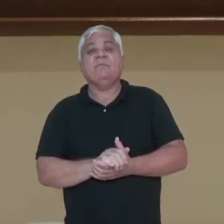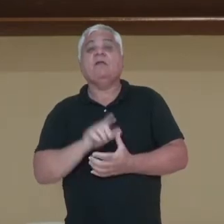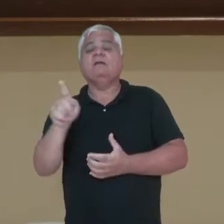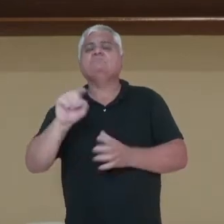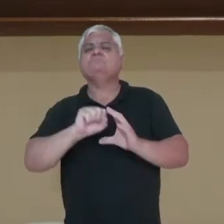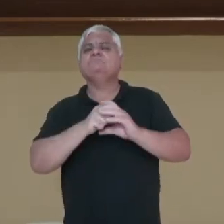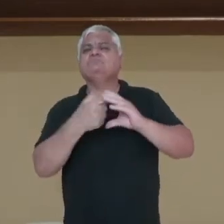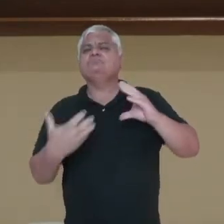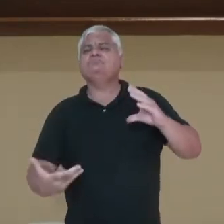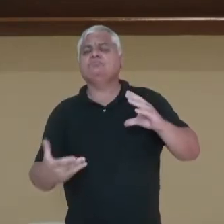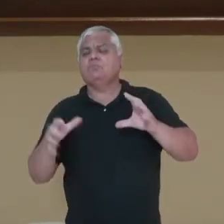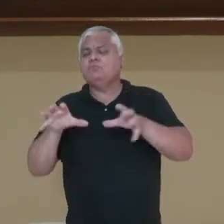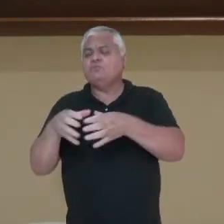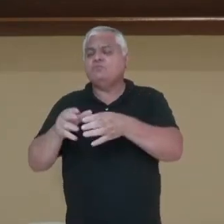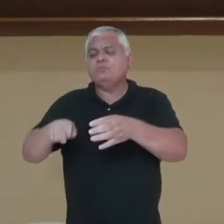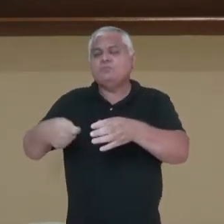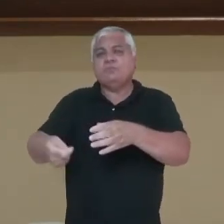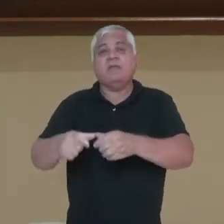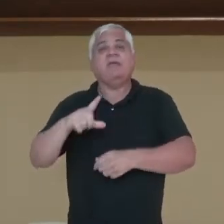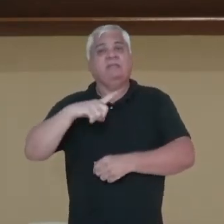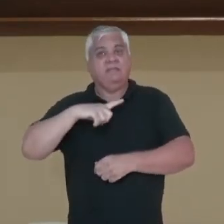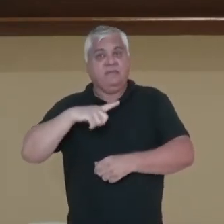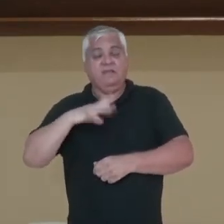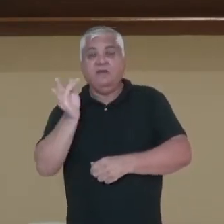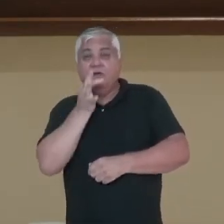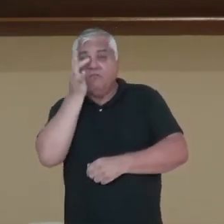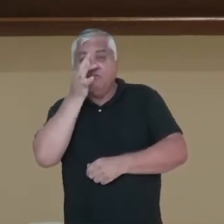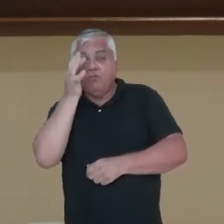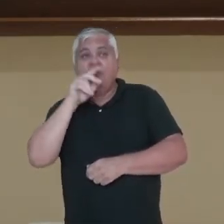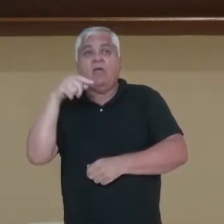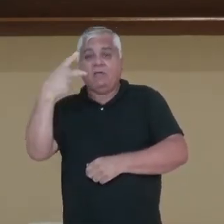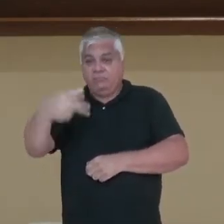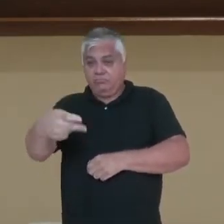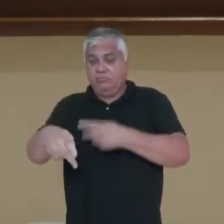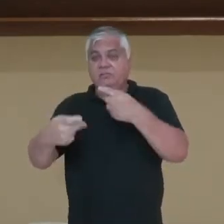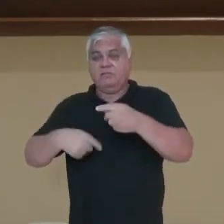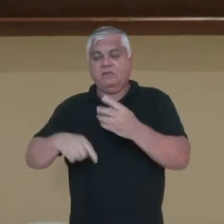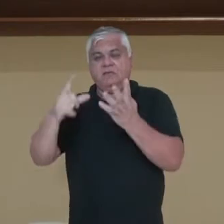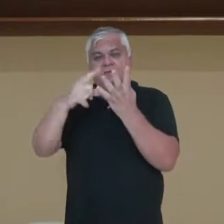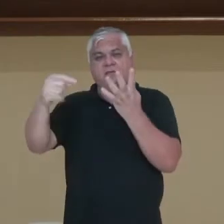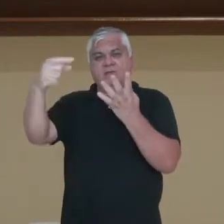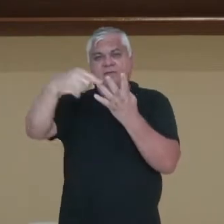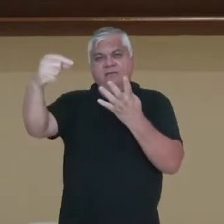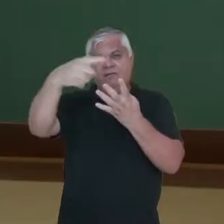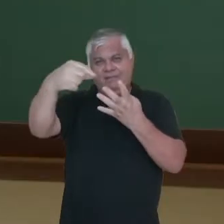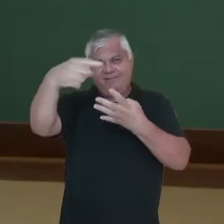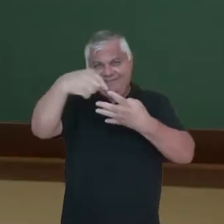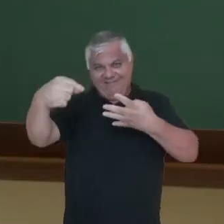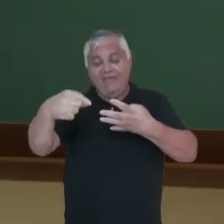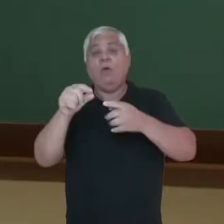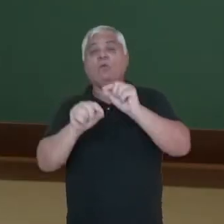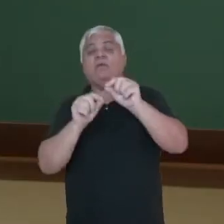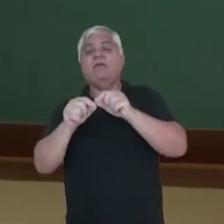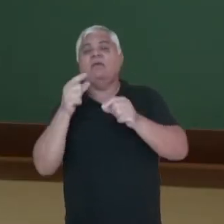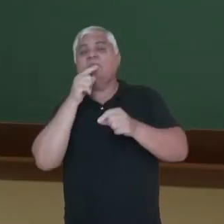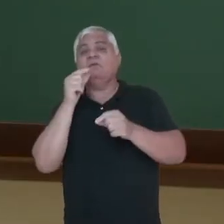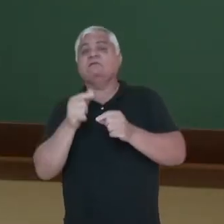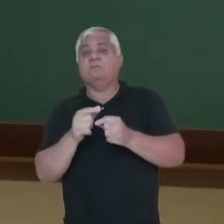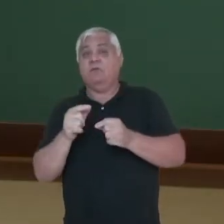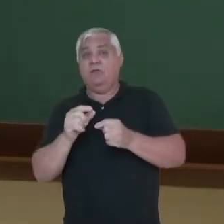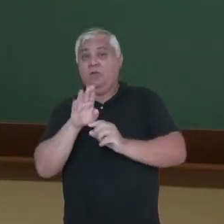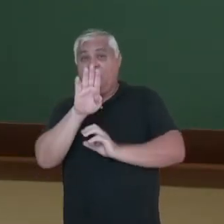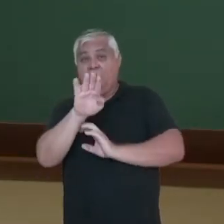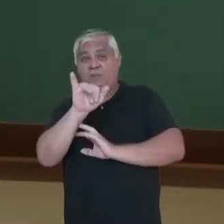Características gerais desse grupo. Então são plantas que produzem, que têm os vasos condutores de seiva. Elas vão, ao contrário das